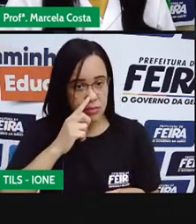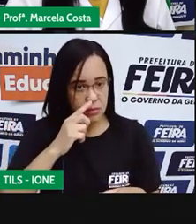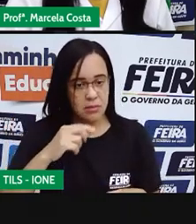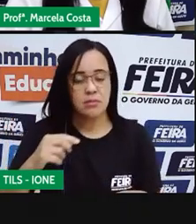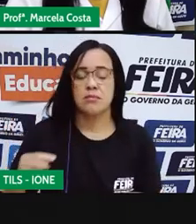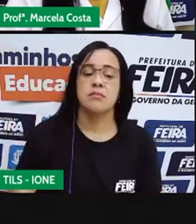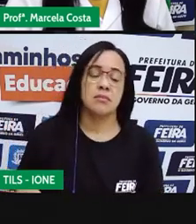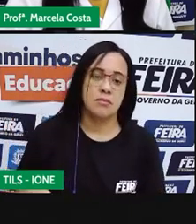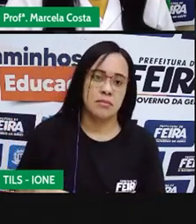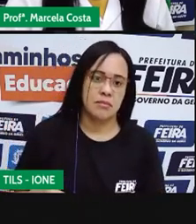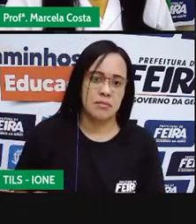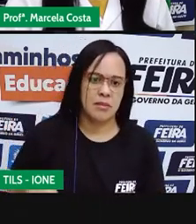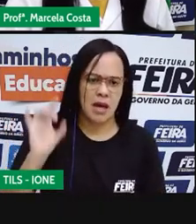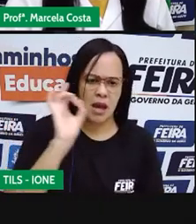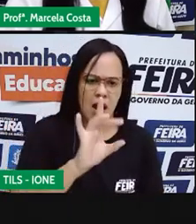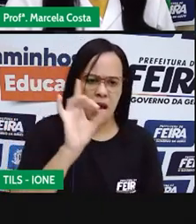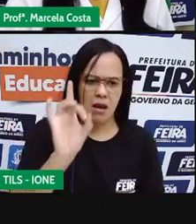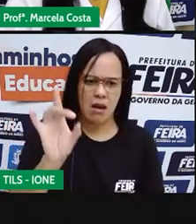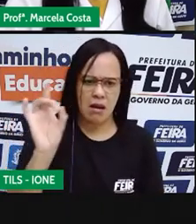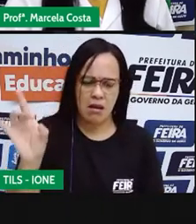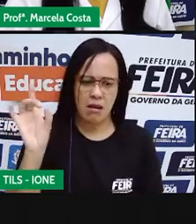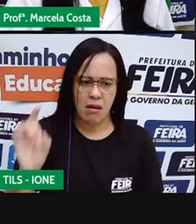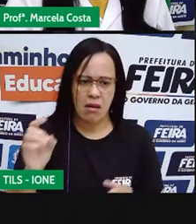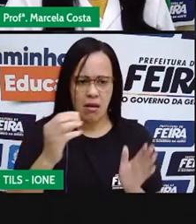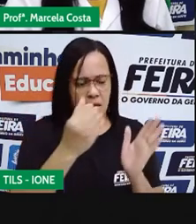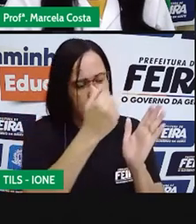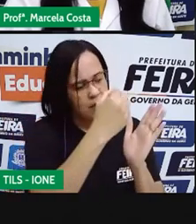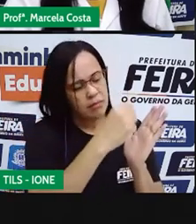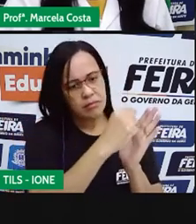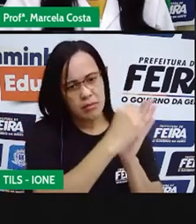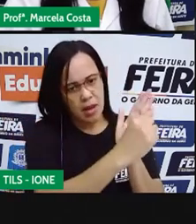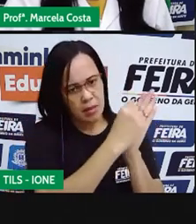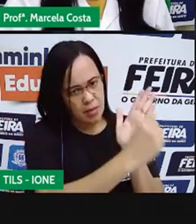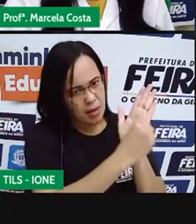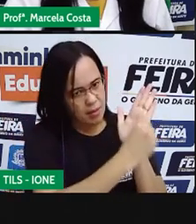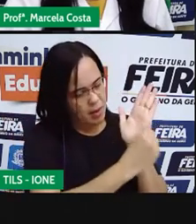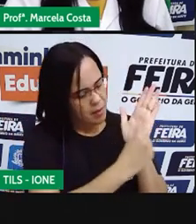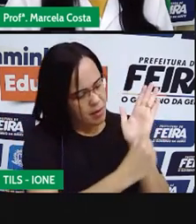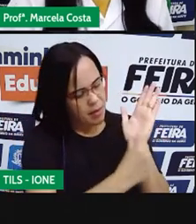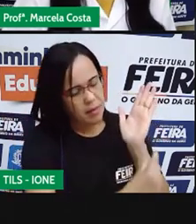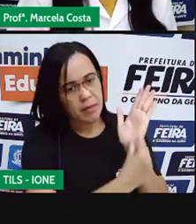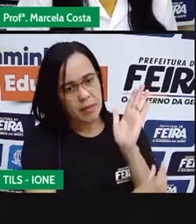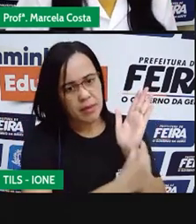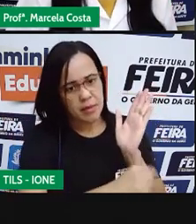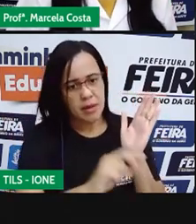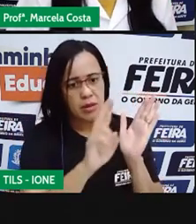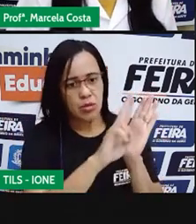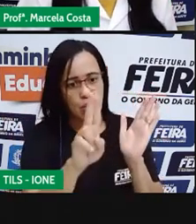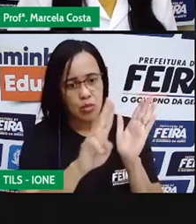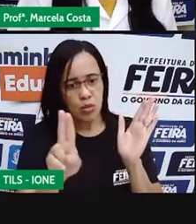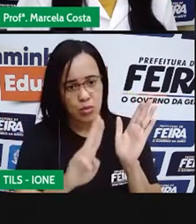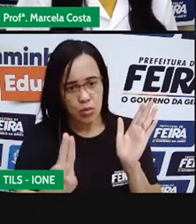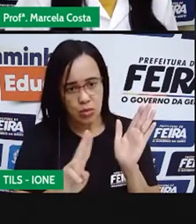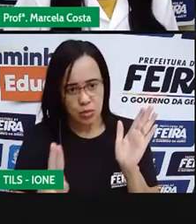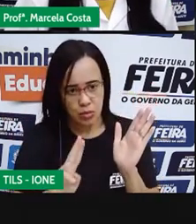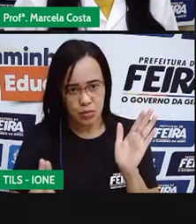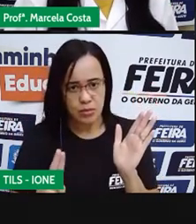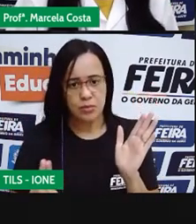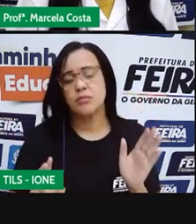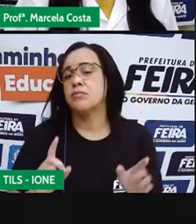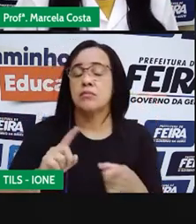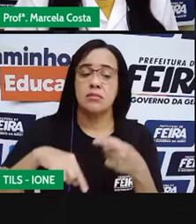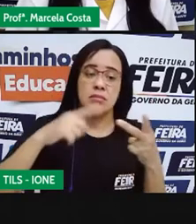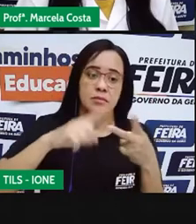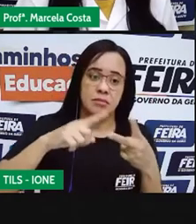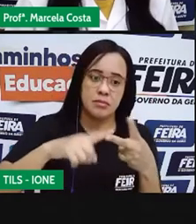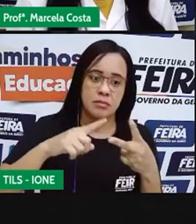embaixo, em cada linha aí do seu quadro, você vai colocar o nome dos personagens. Depois,